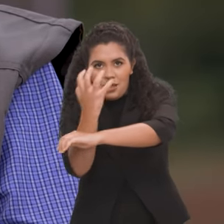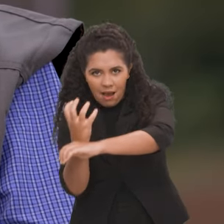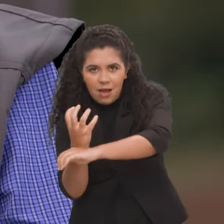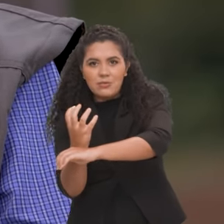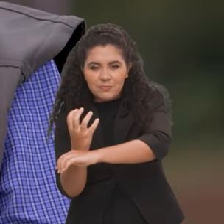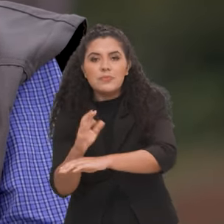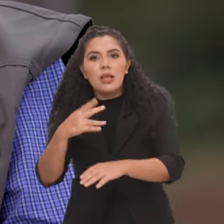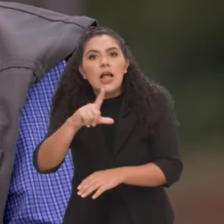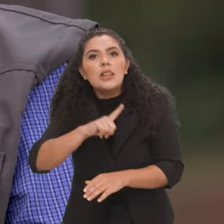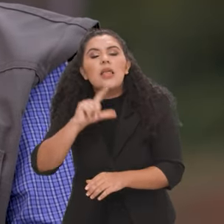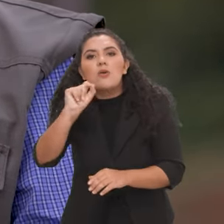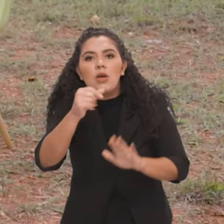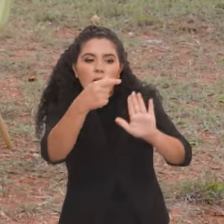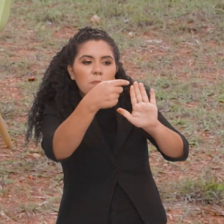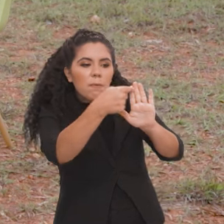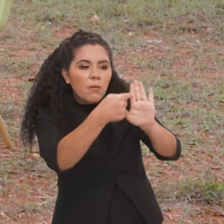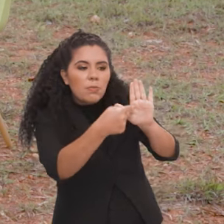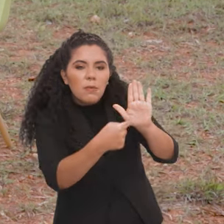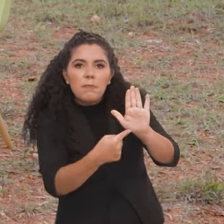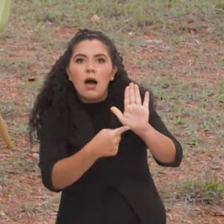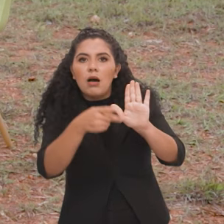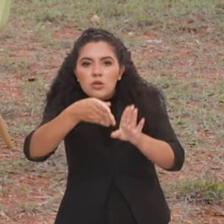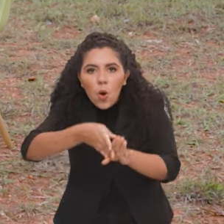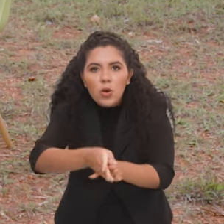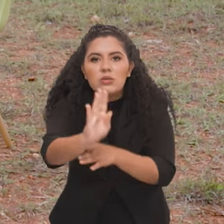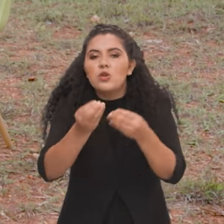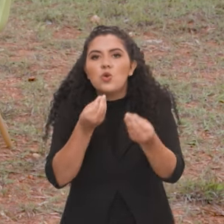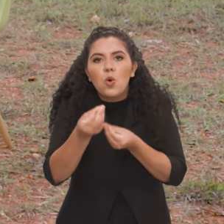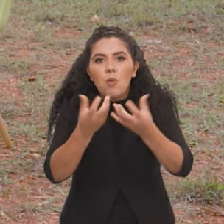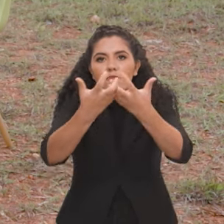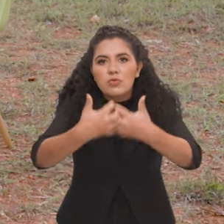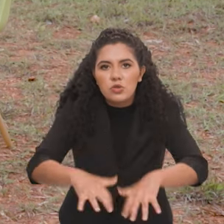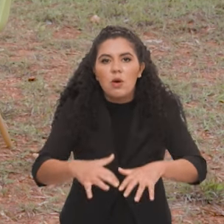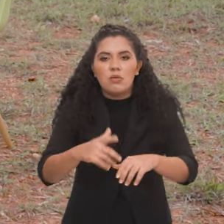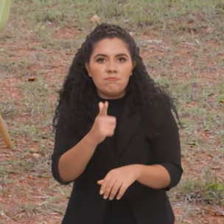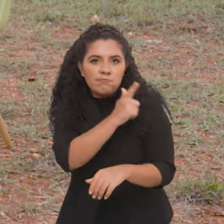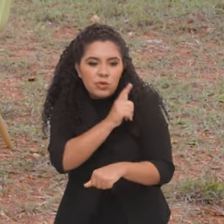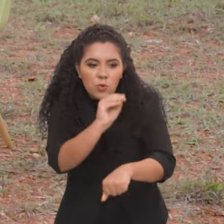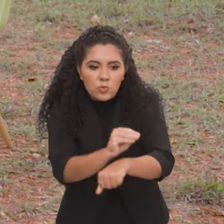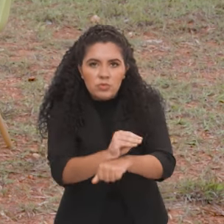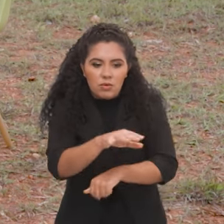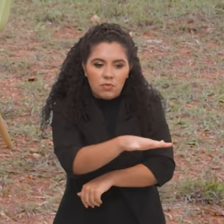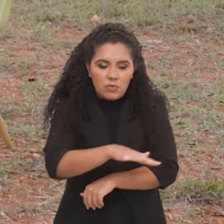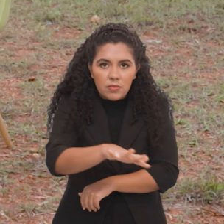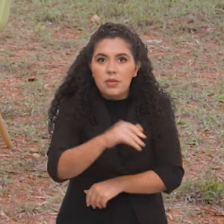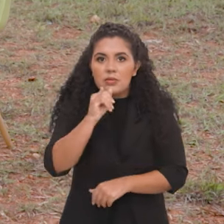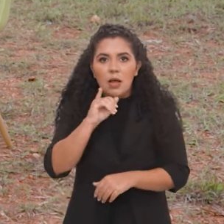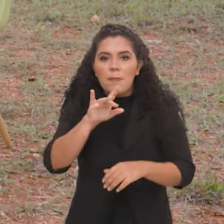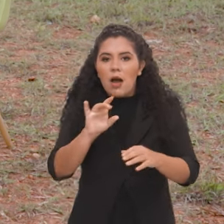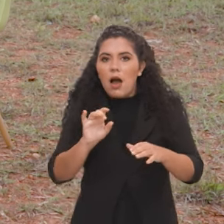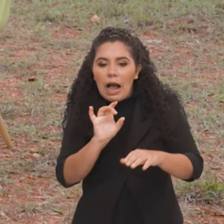orientações de como fazer a gestão desse patrimônio. Cada unidade faz a sua